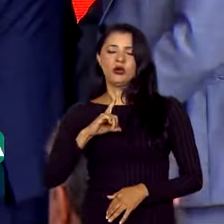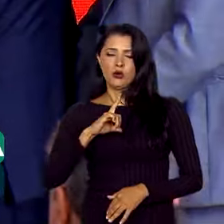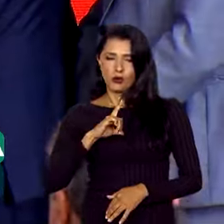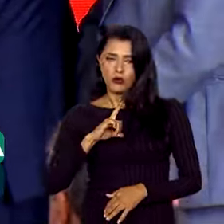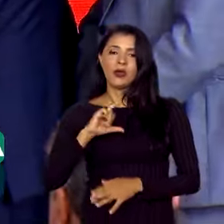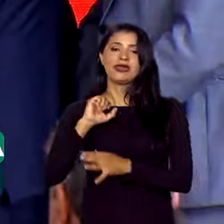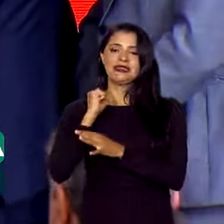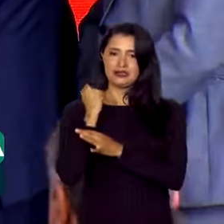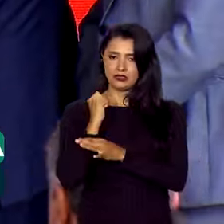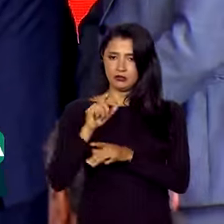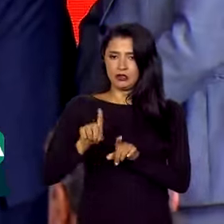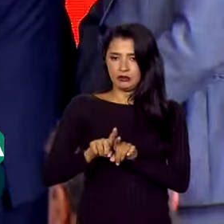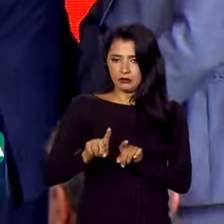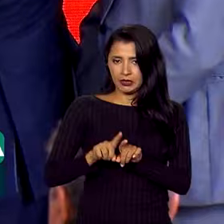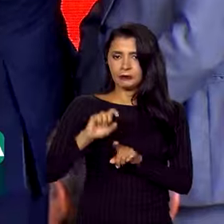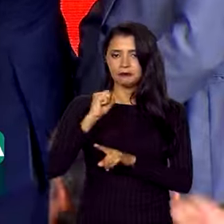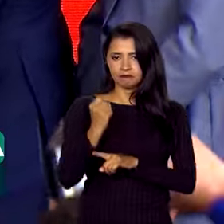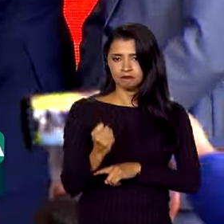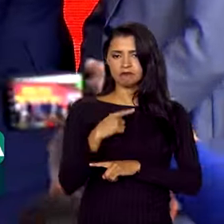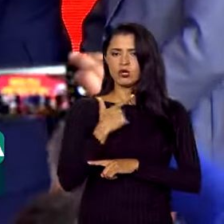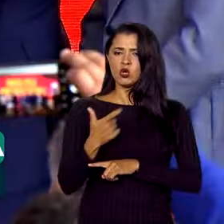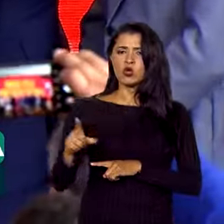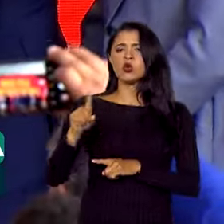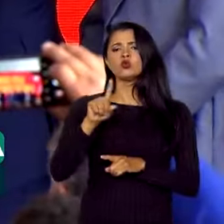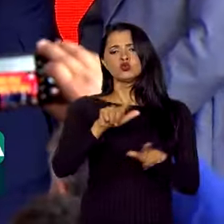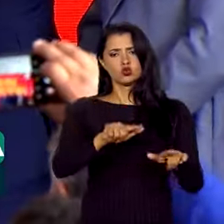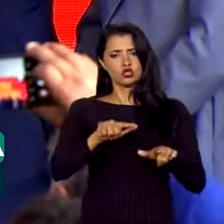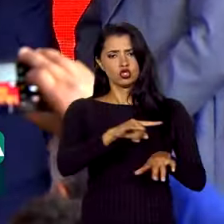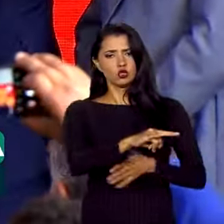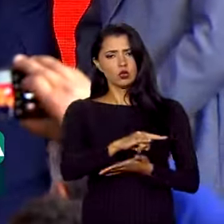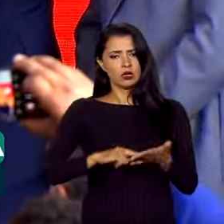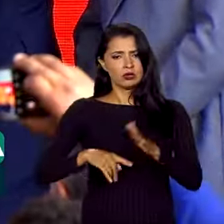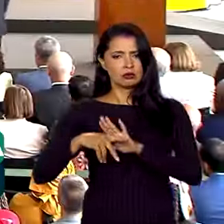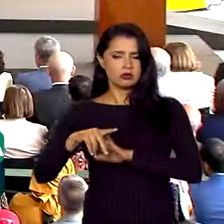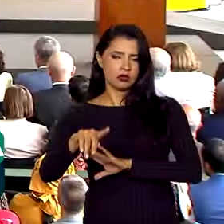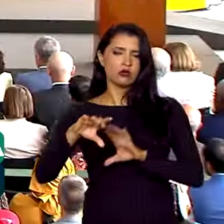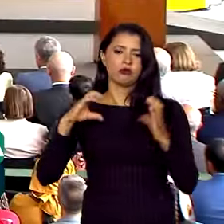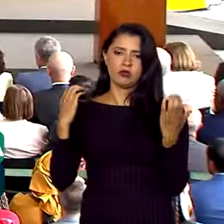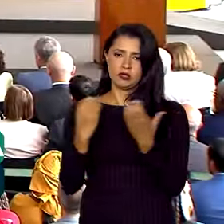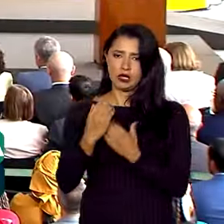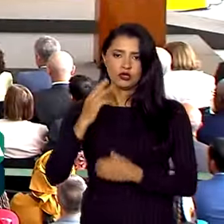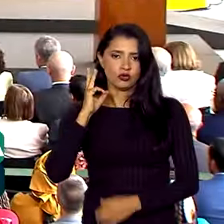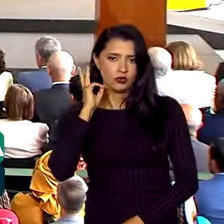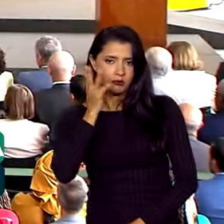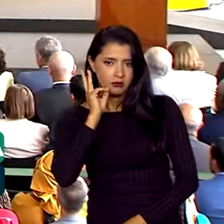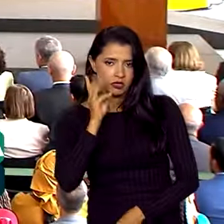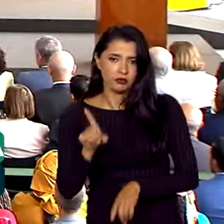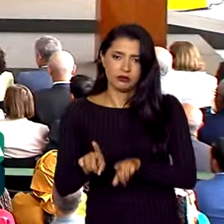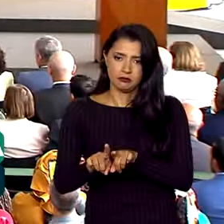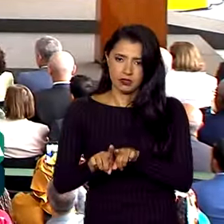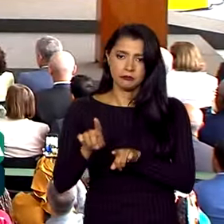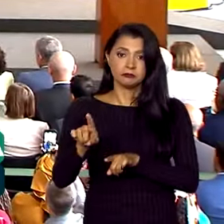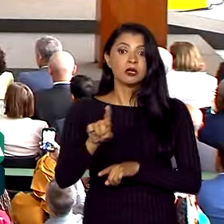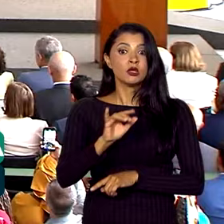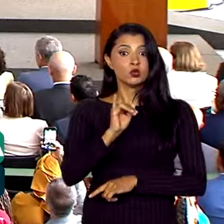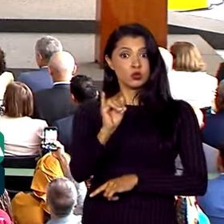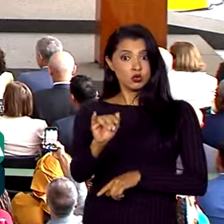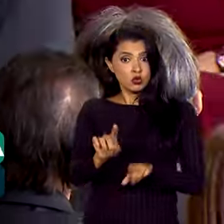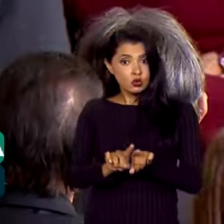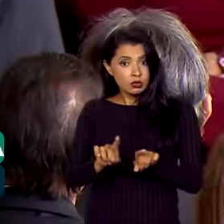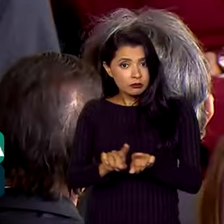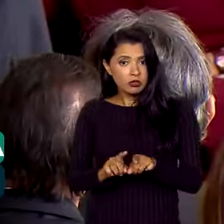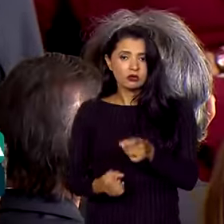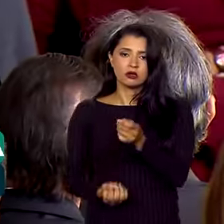além de três titulações estaduais a comunidades quilombolas do Maranhão. O governo também anunciou a criação da